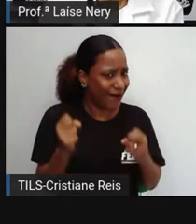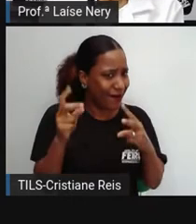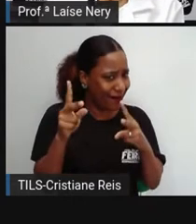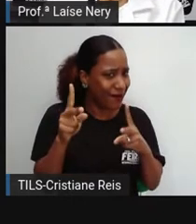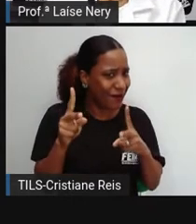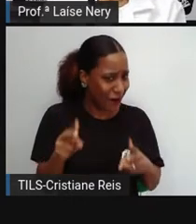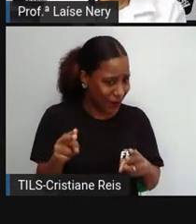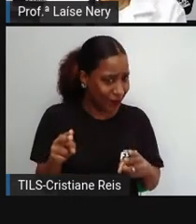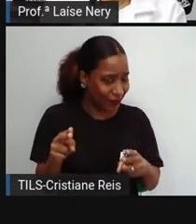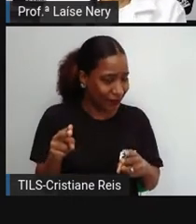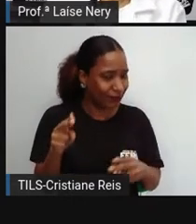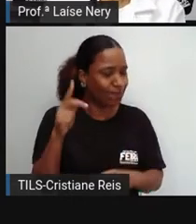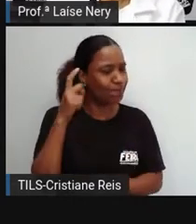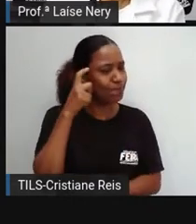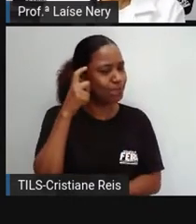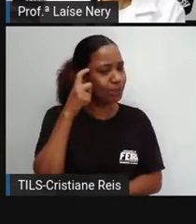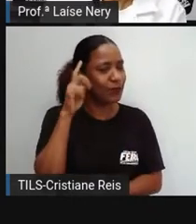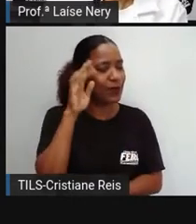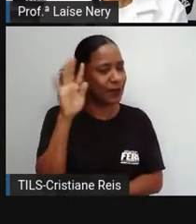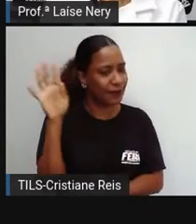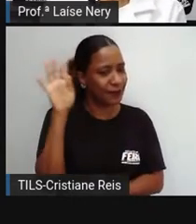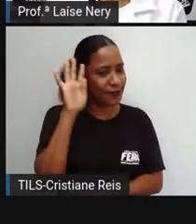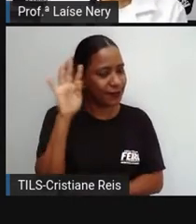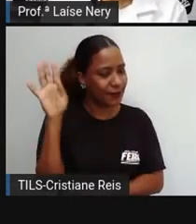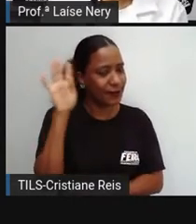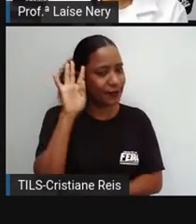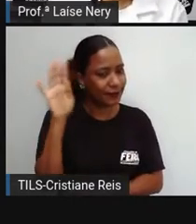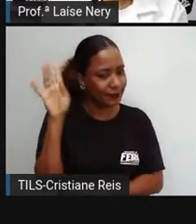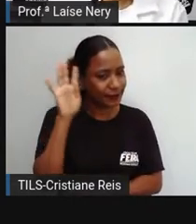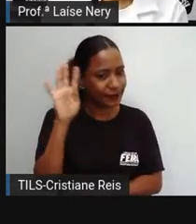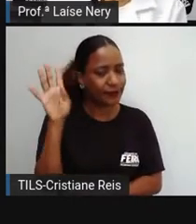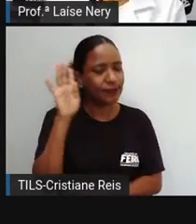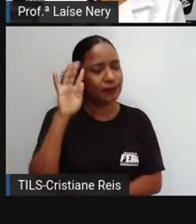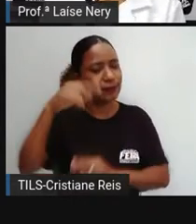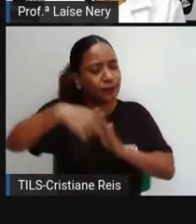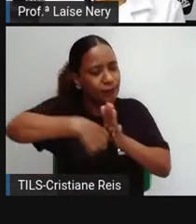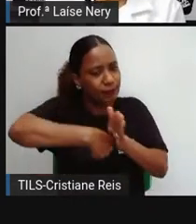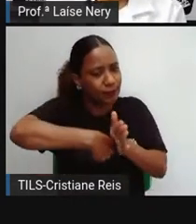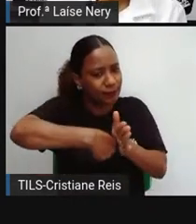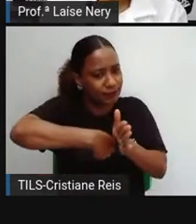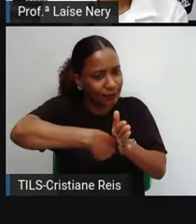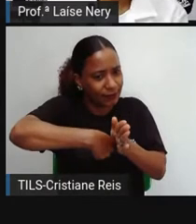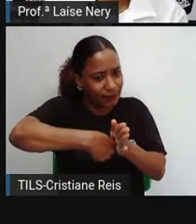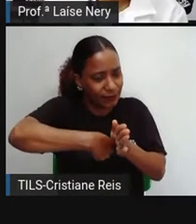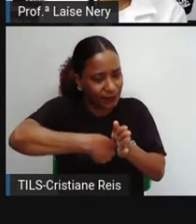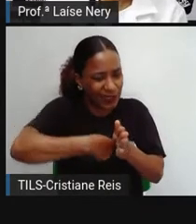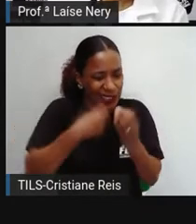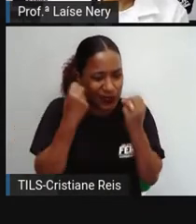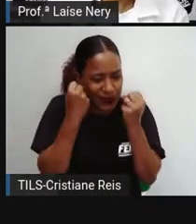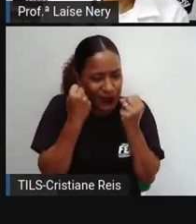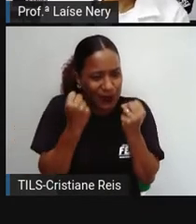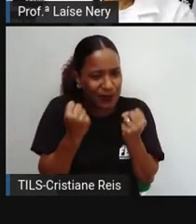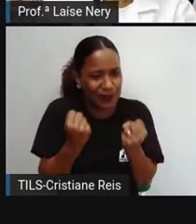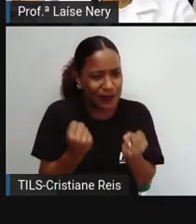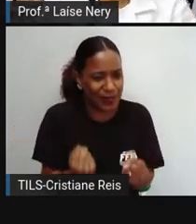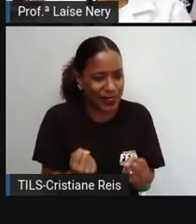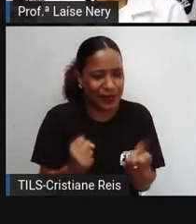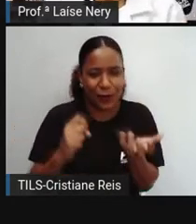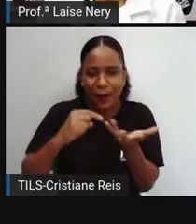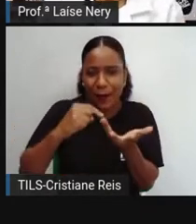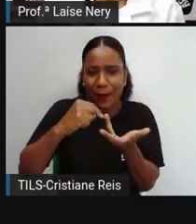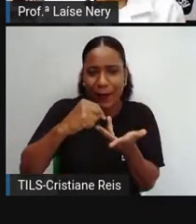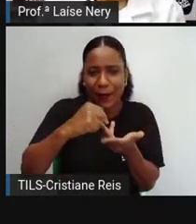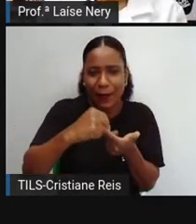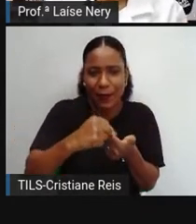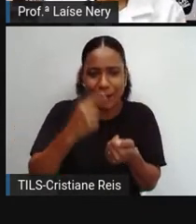Então, pare, pense um pouquinho, observe a sua vida. E se você estiver carregando algum desses pesos, faça que nem